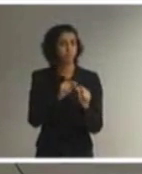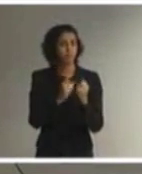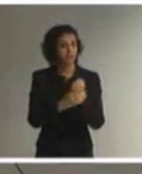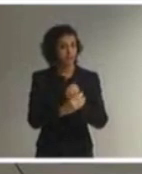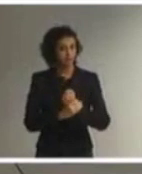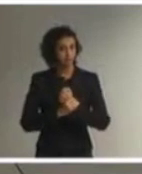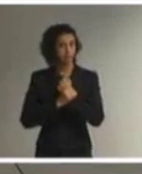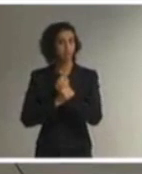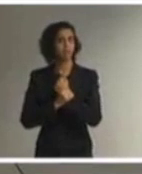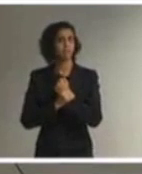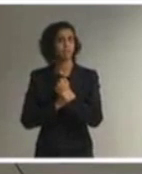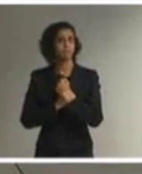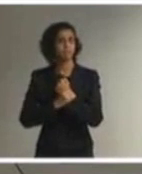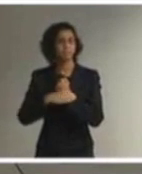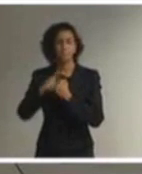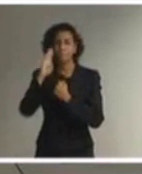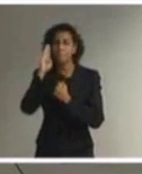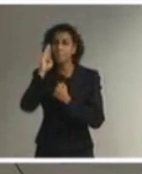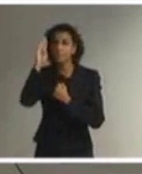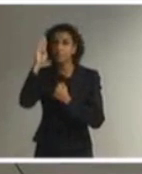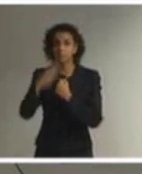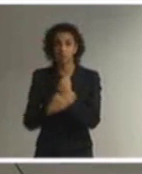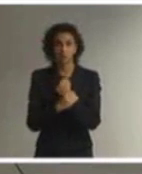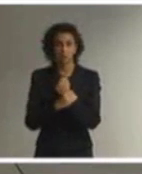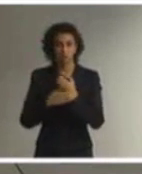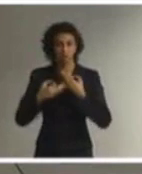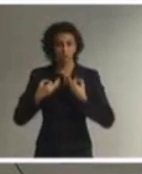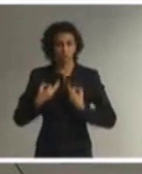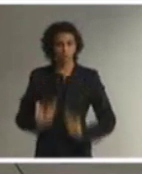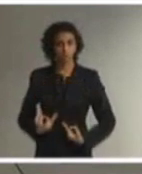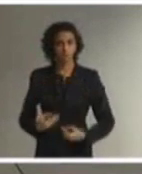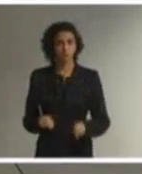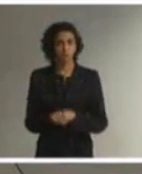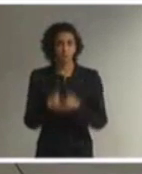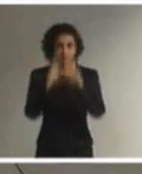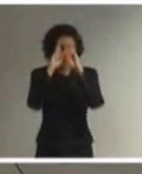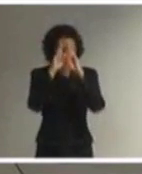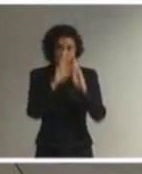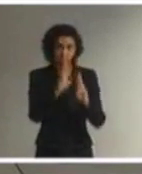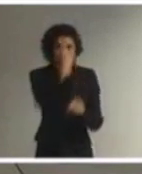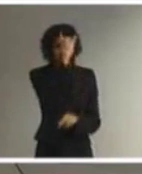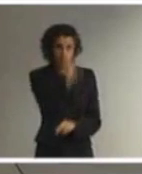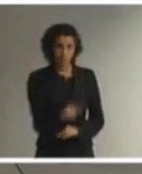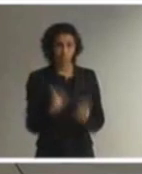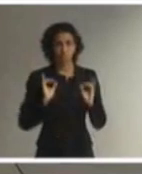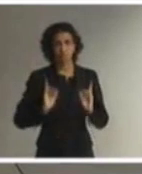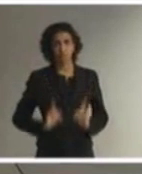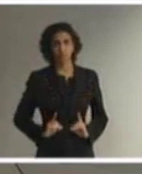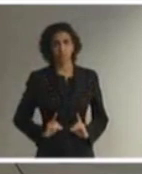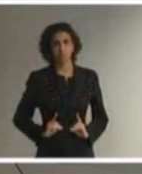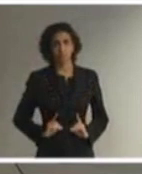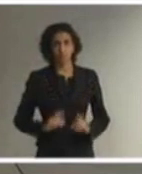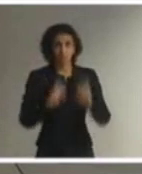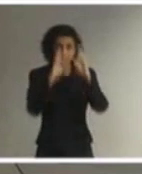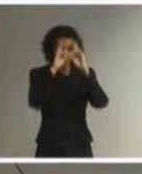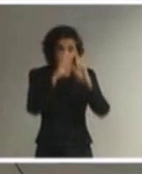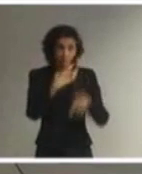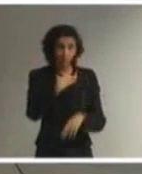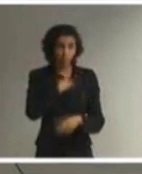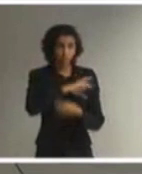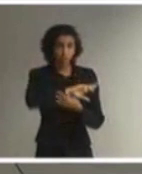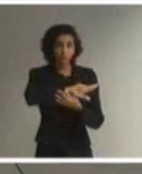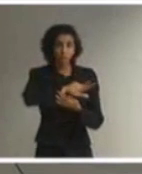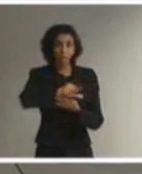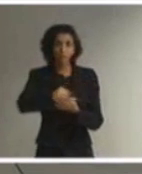garantir principalmente a dignidade e o respeito à pessoa com deficiência respeitando a sua diferença